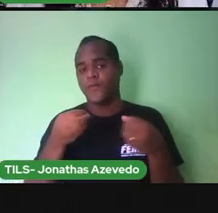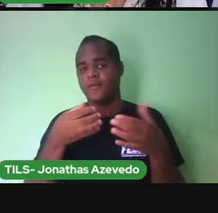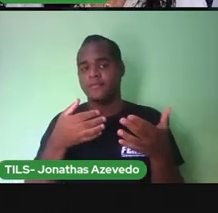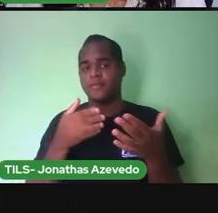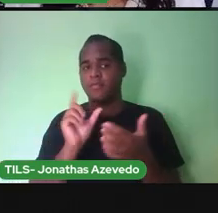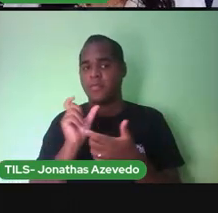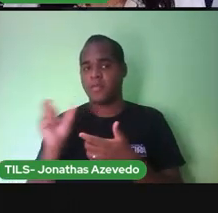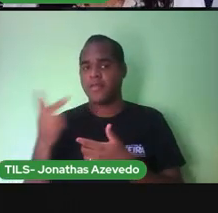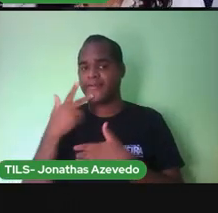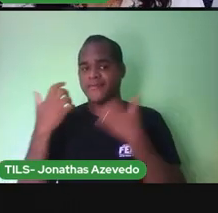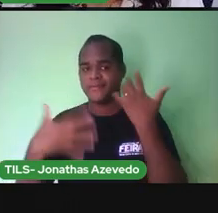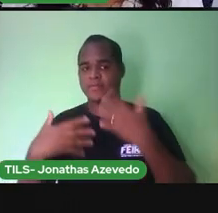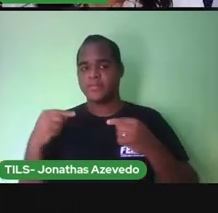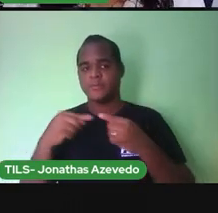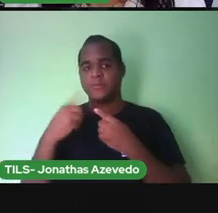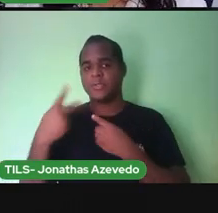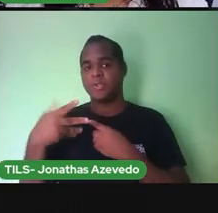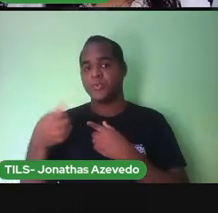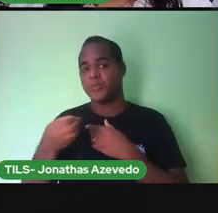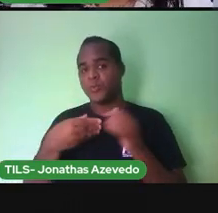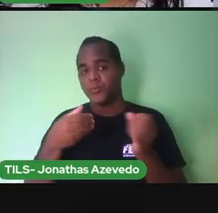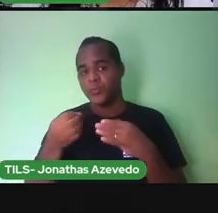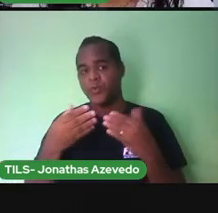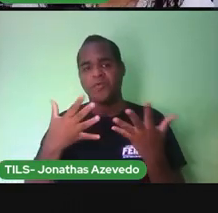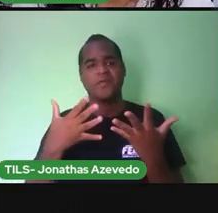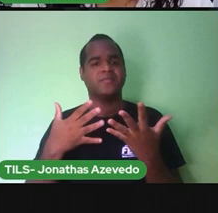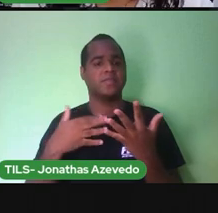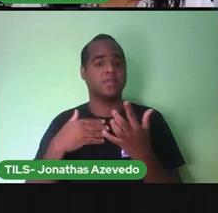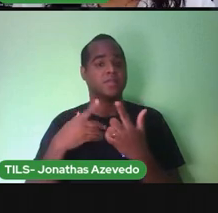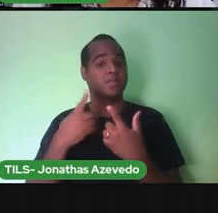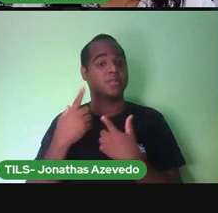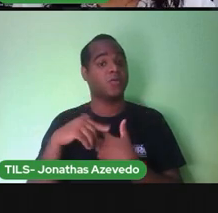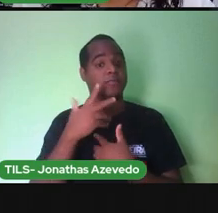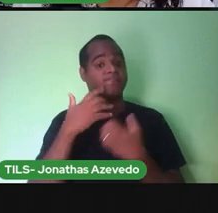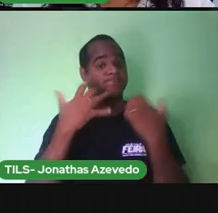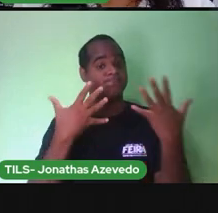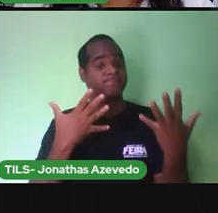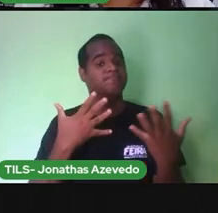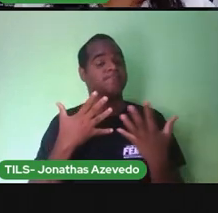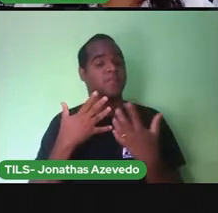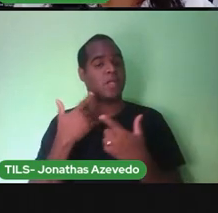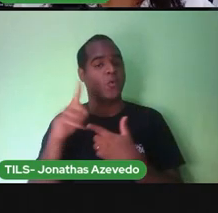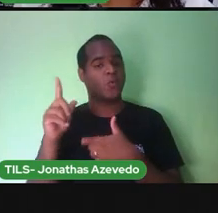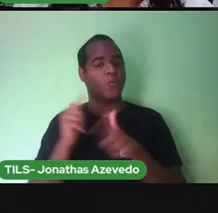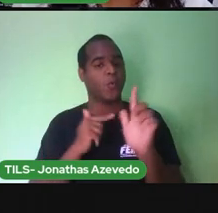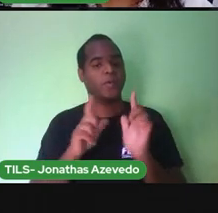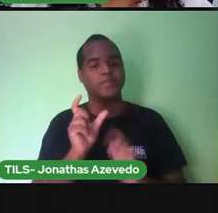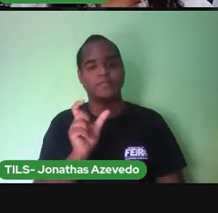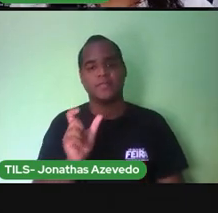Fílabas novas E isso nos deu outras palavras